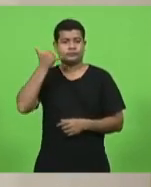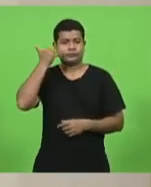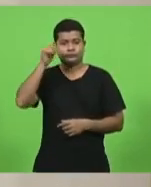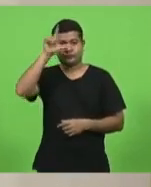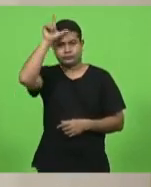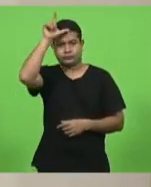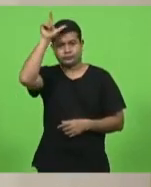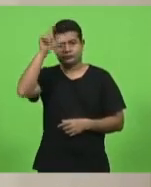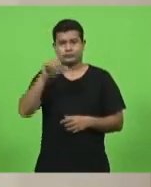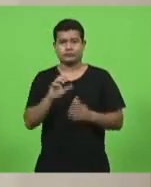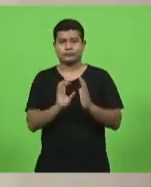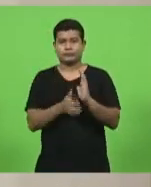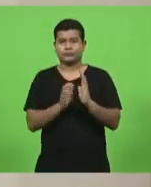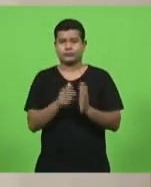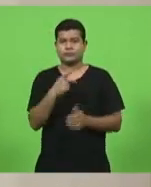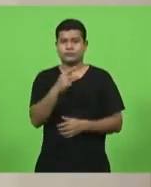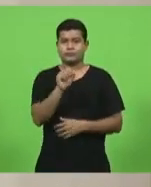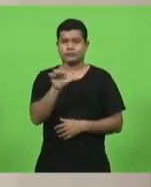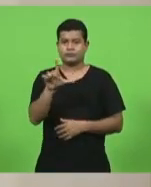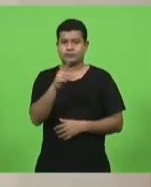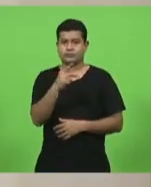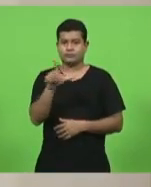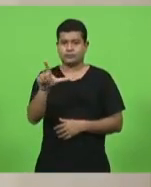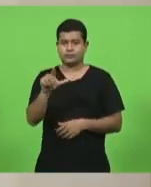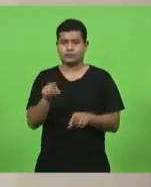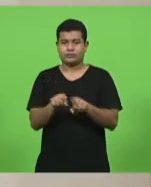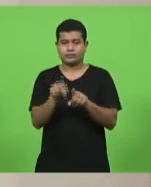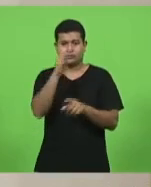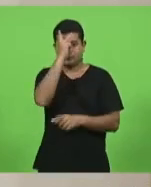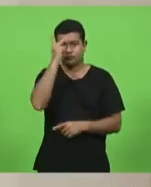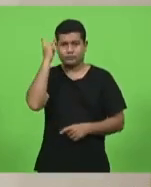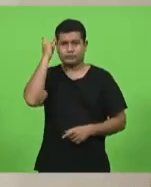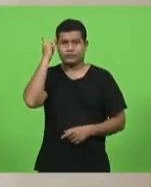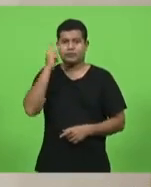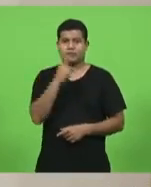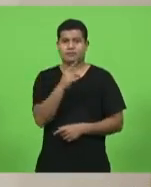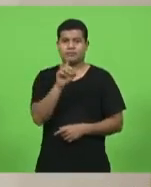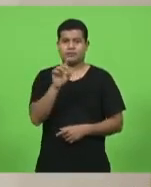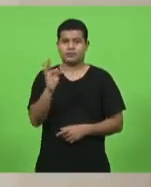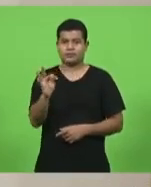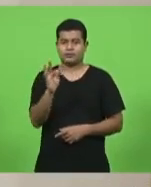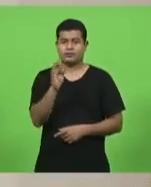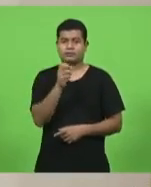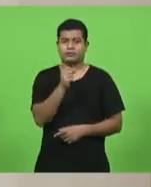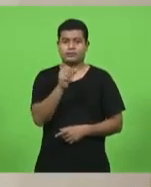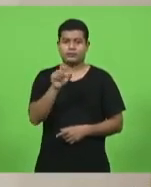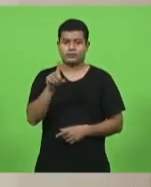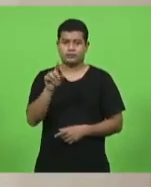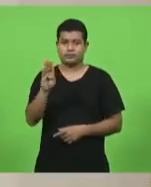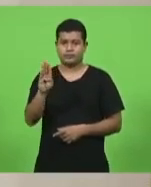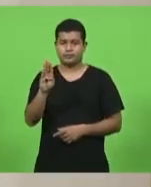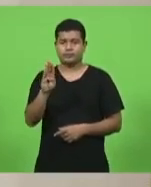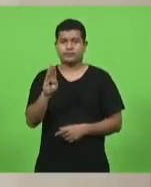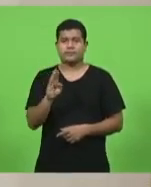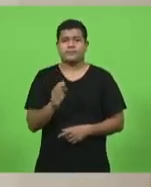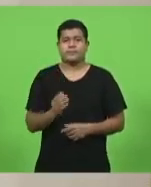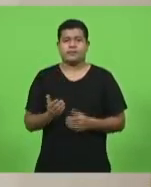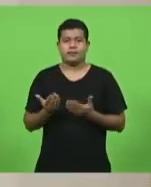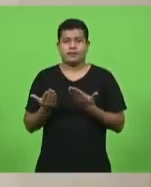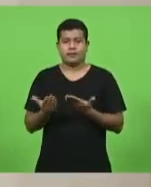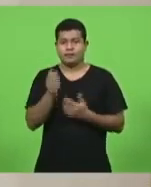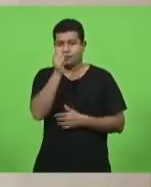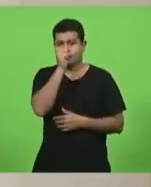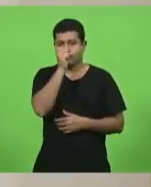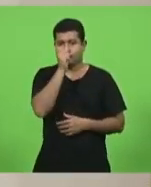Lima, bloco PSL-PL, Paulinha, bloco PDT-PSDB-Republicanos, João Amin, bloco PP-PSB,